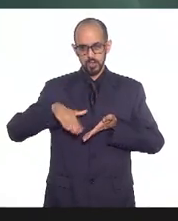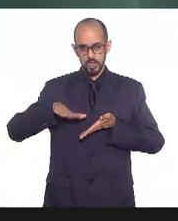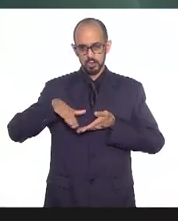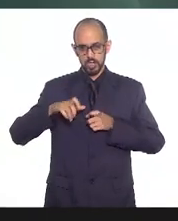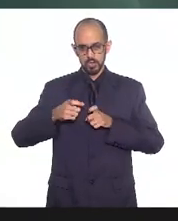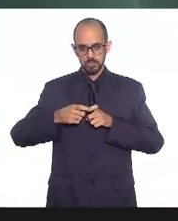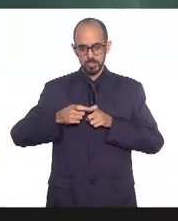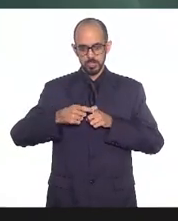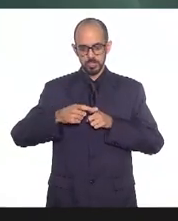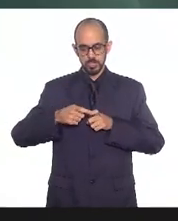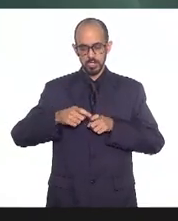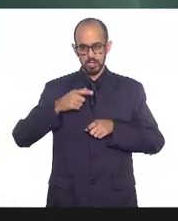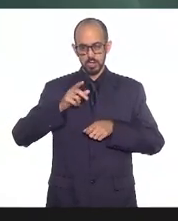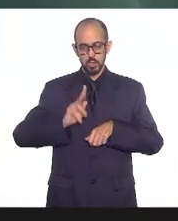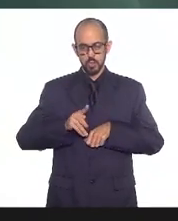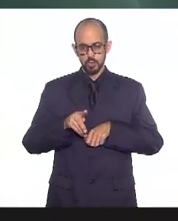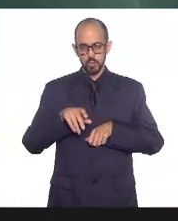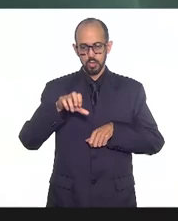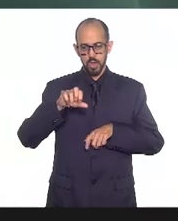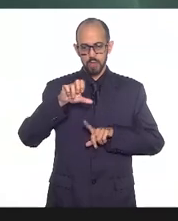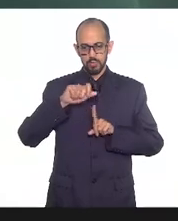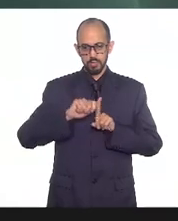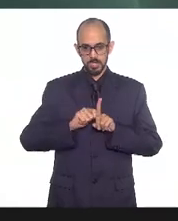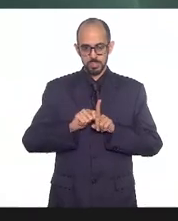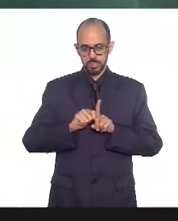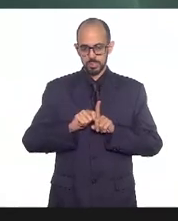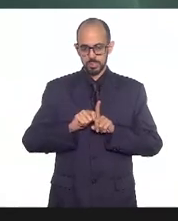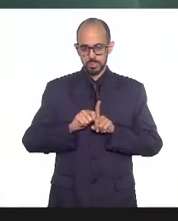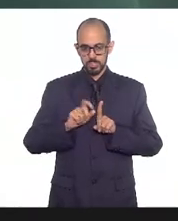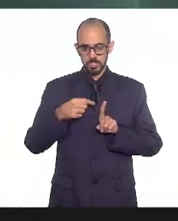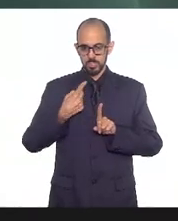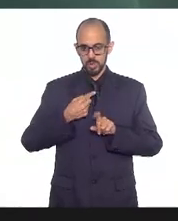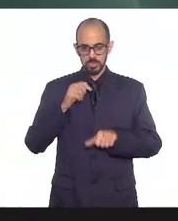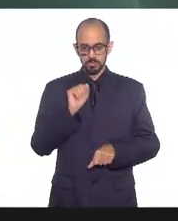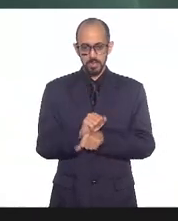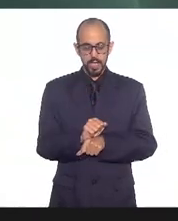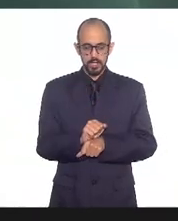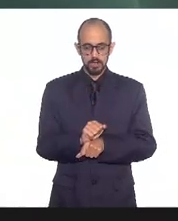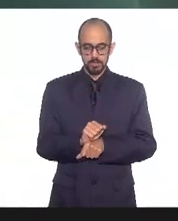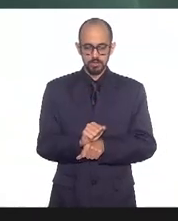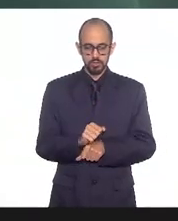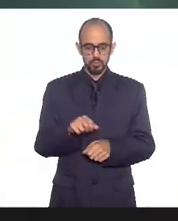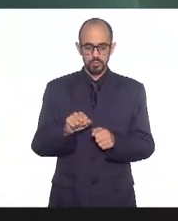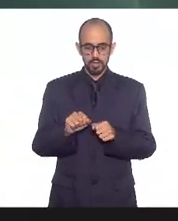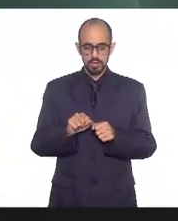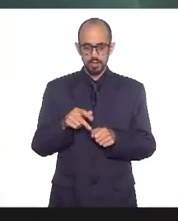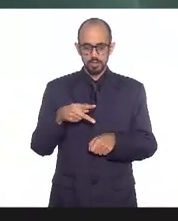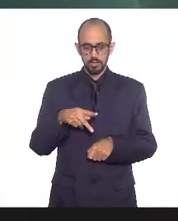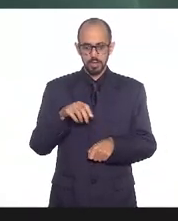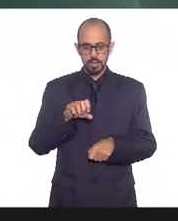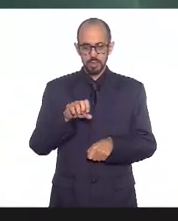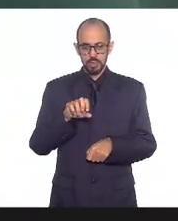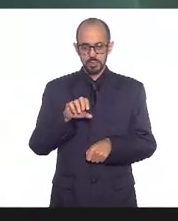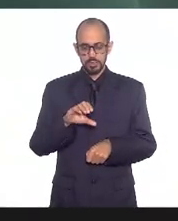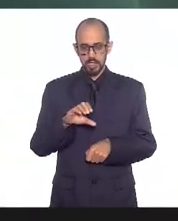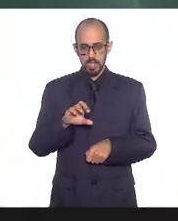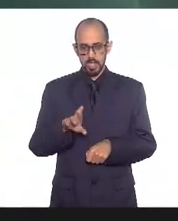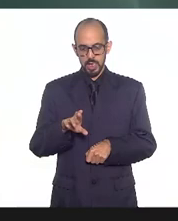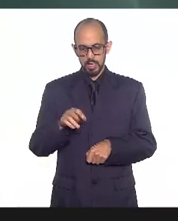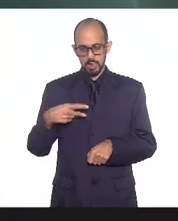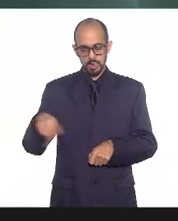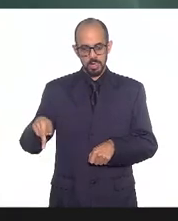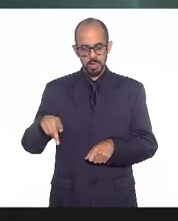positivo por nove meses e nós simplesmente paramos de dosar esse PCR porque vimos que existem